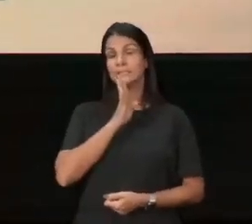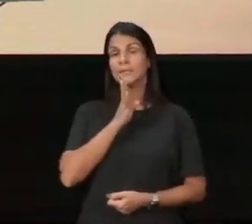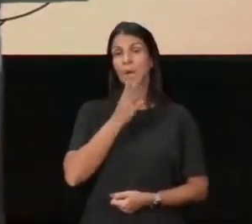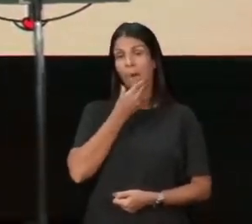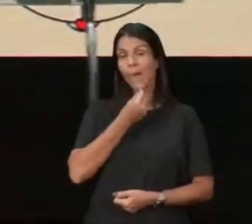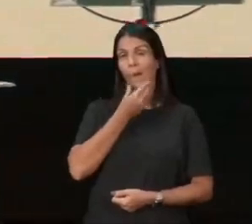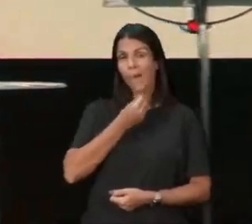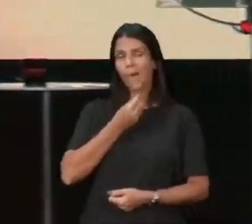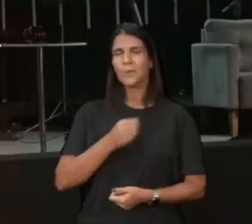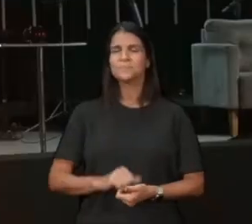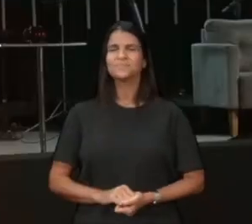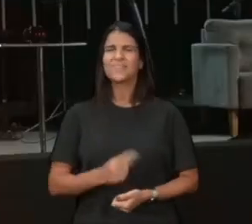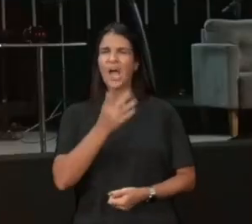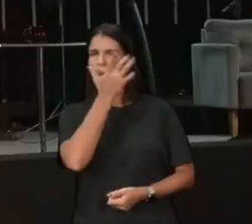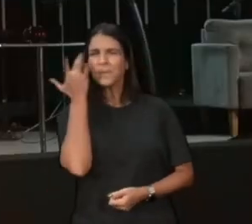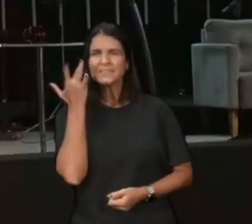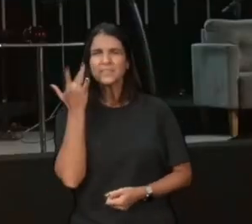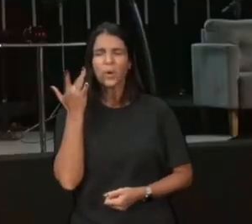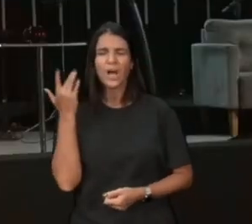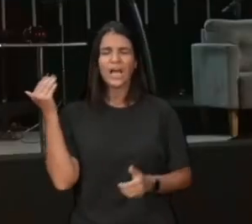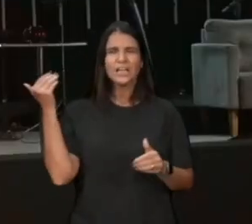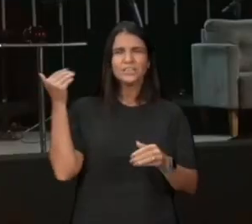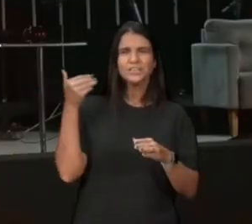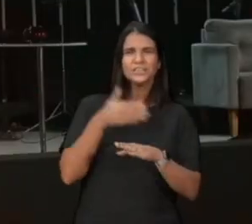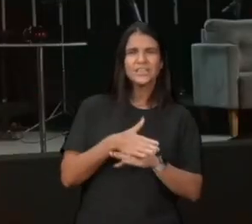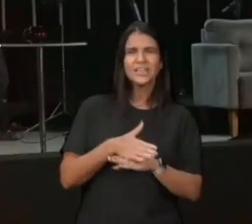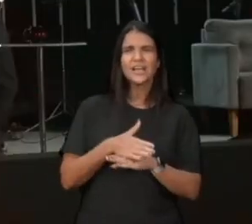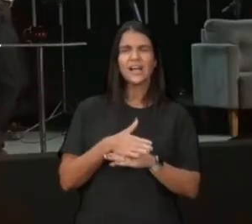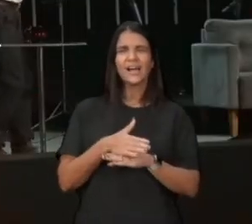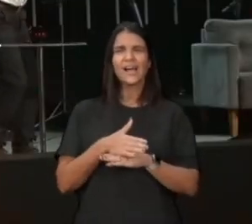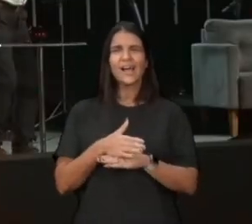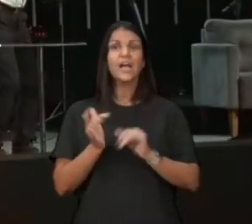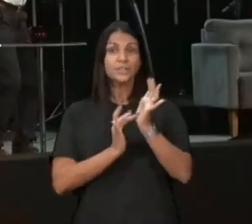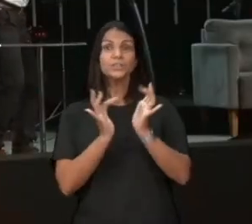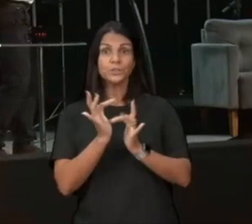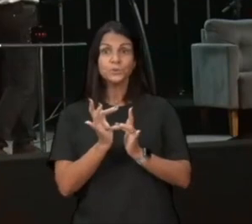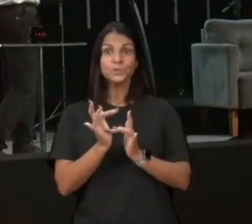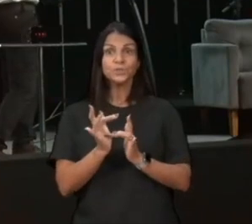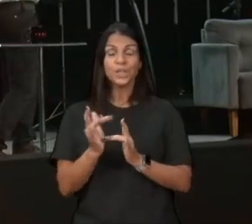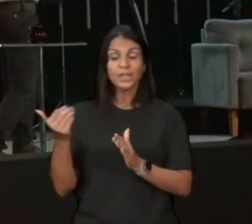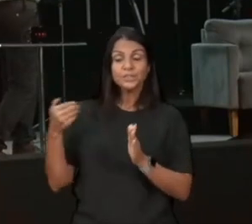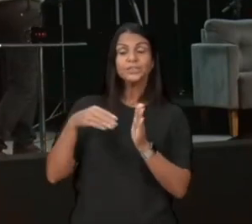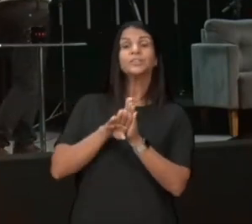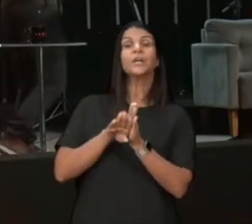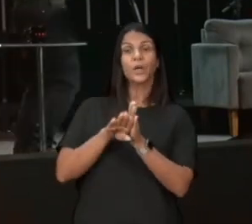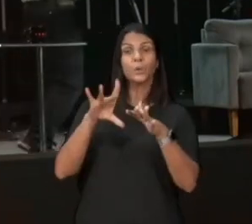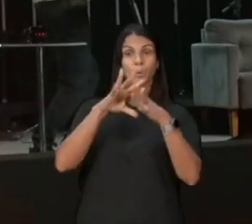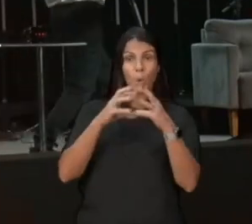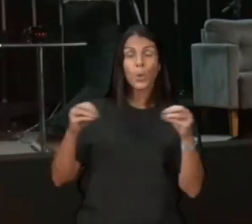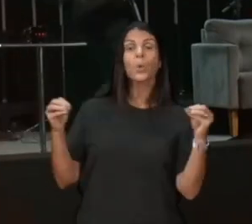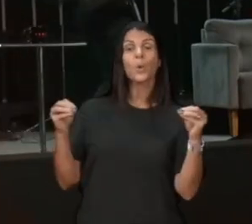alguém corre na frente, e fala para o centurião, Jesus está vindo aí, para curar o teu servo, ele manda, um servo dele, até Jesus,